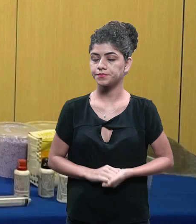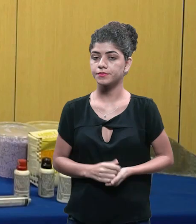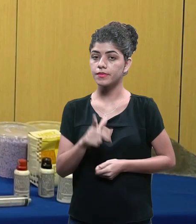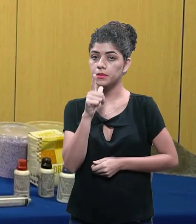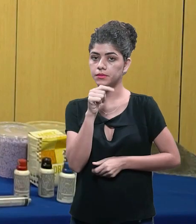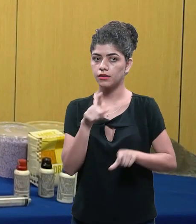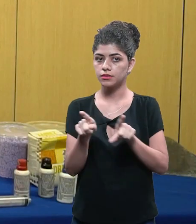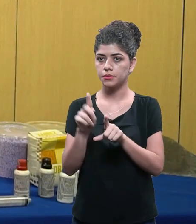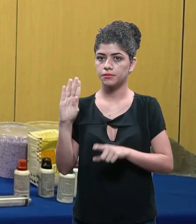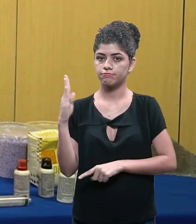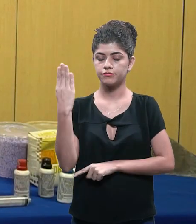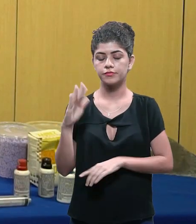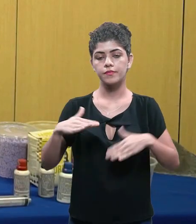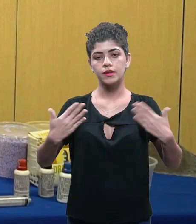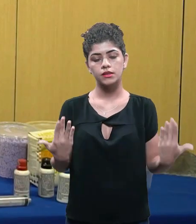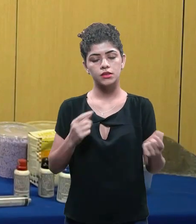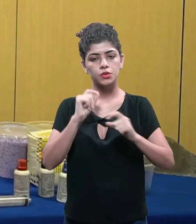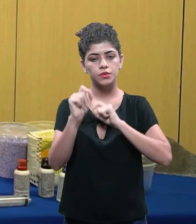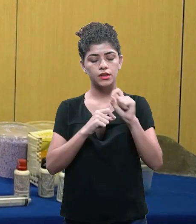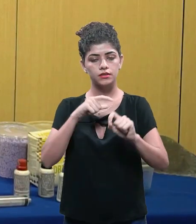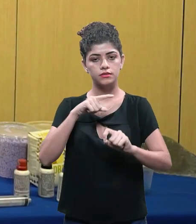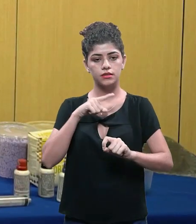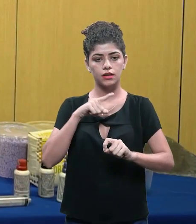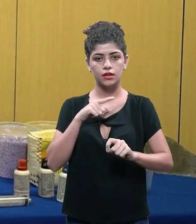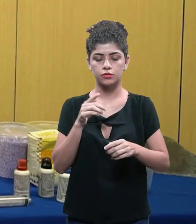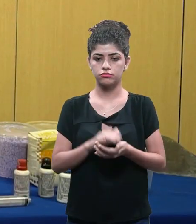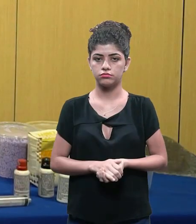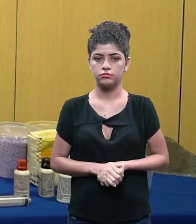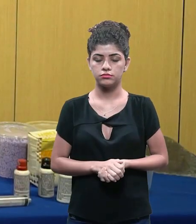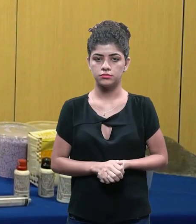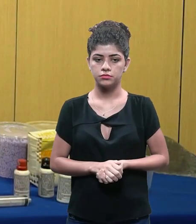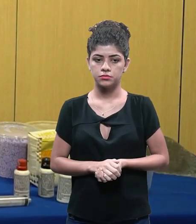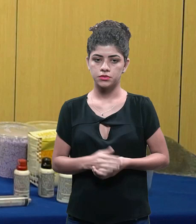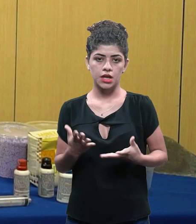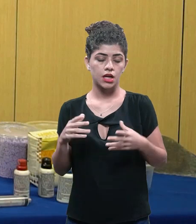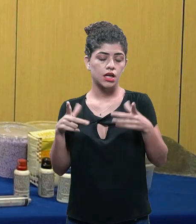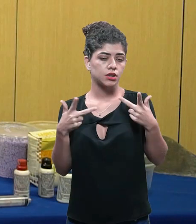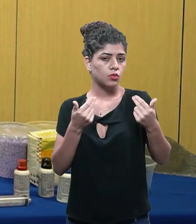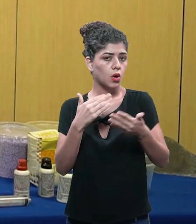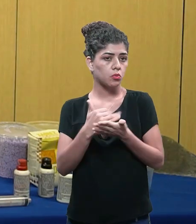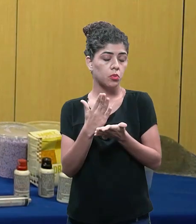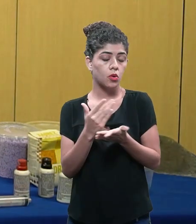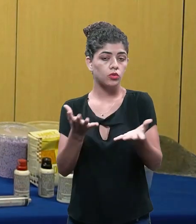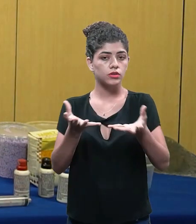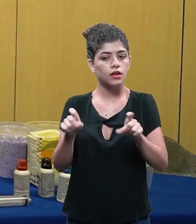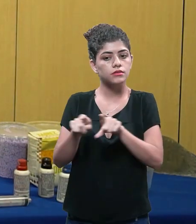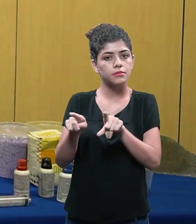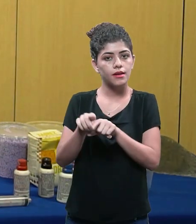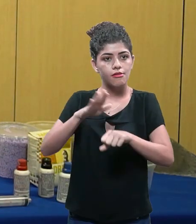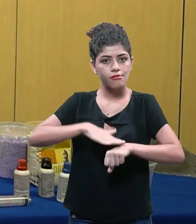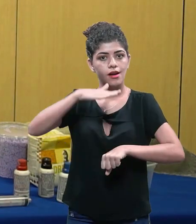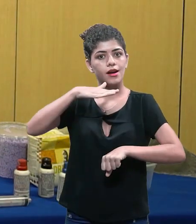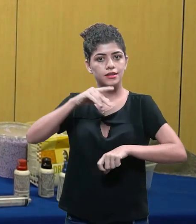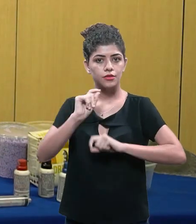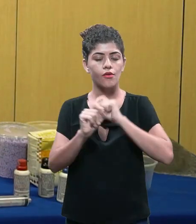ok pra água pra madeira então tá bem aqui o traço você só seguir essa receita como se fosse uma receita de bolo ah eu